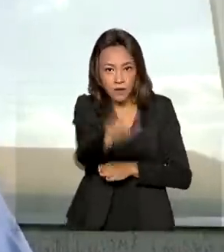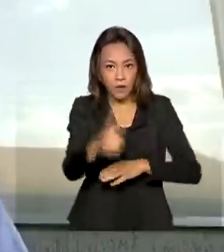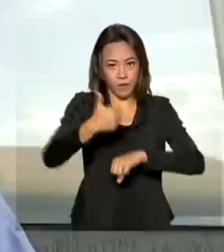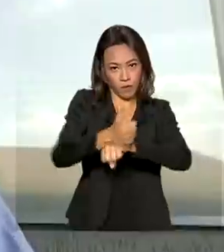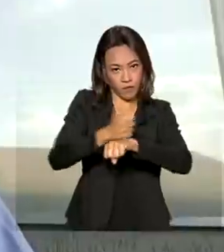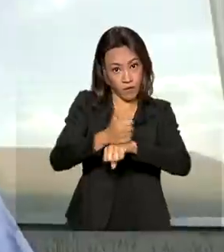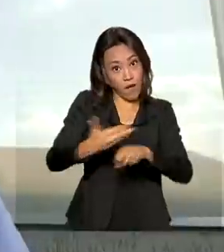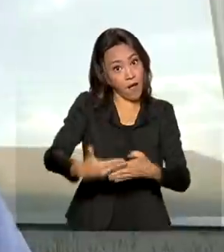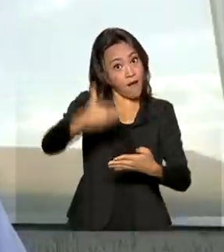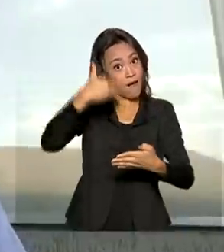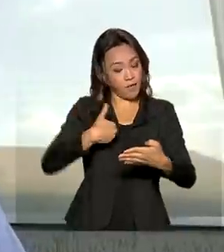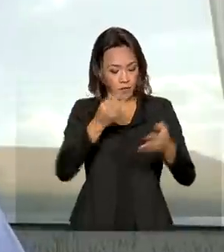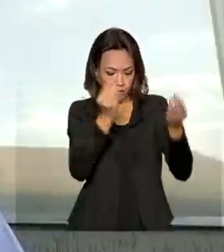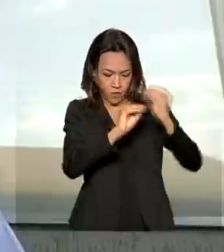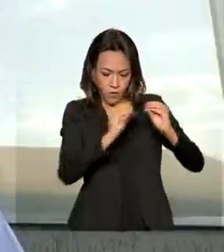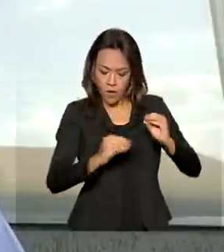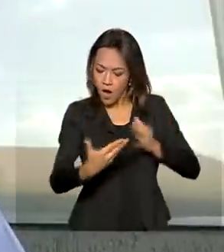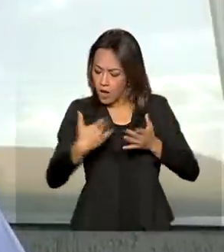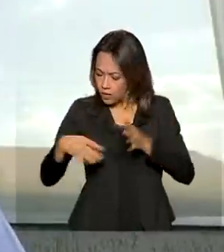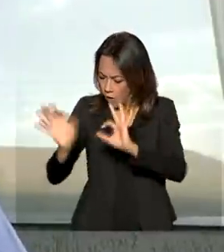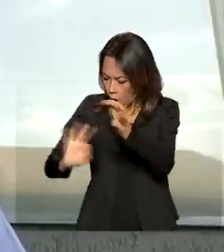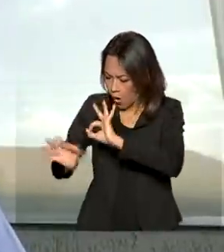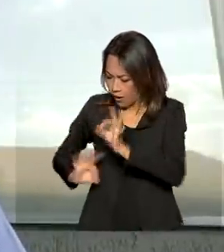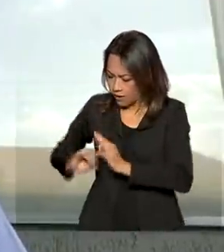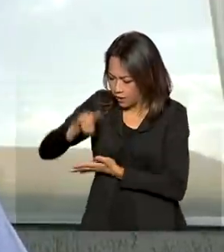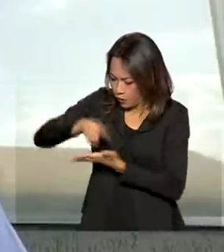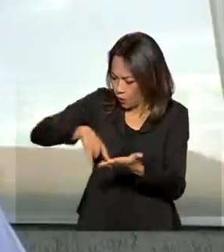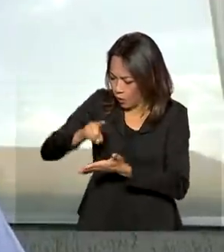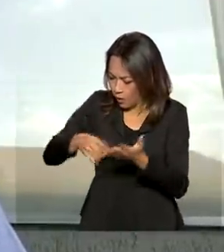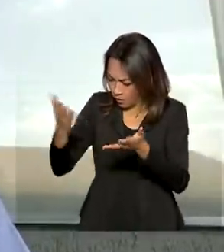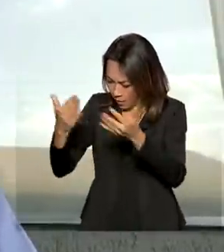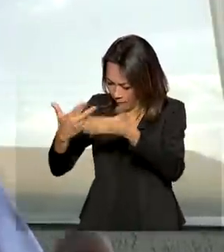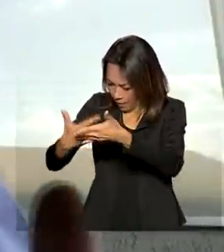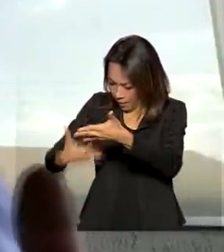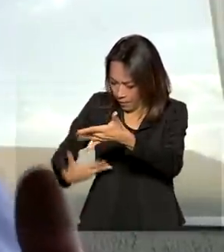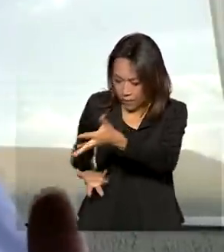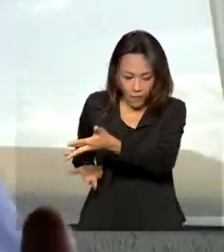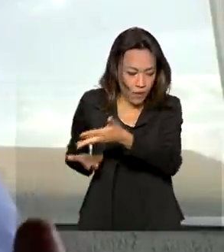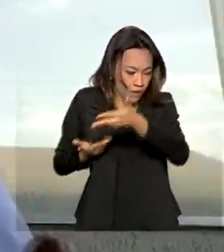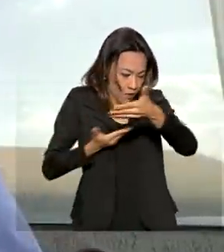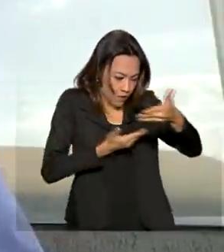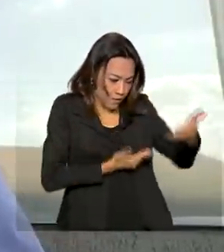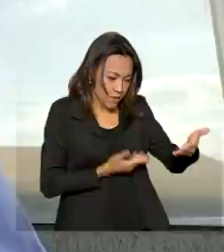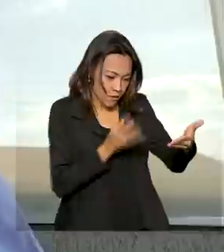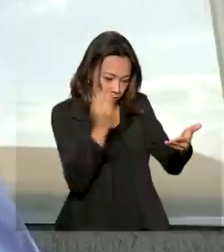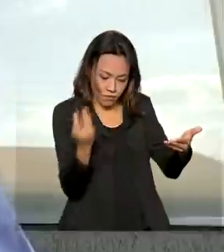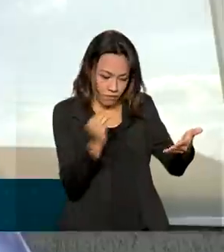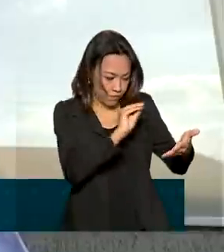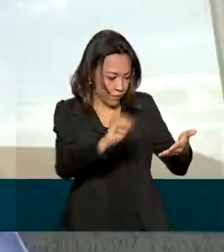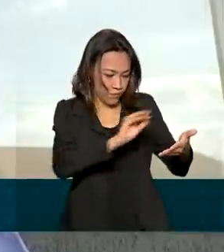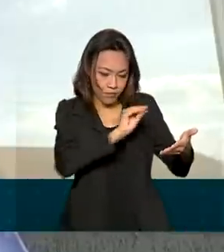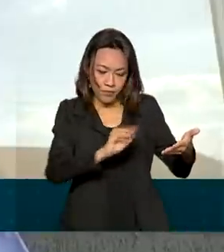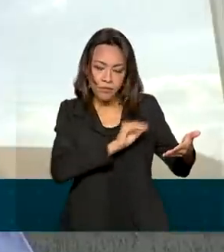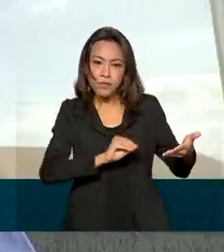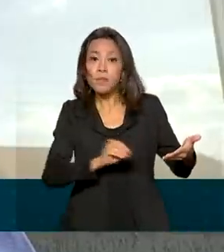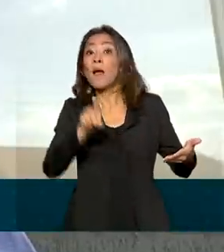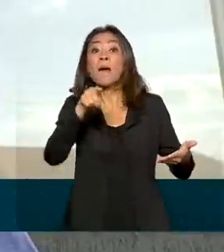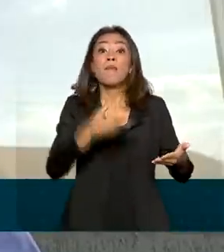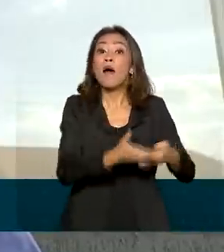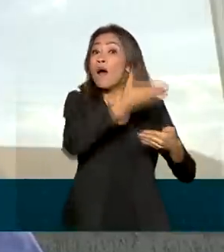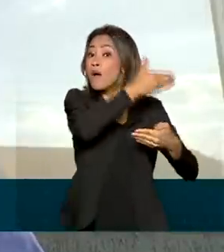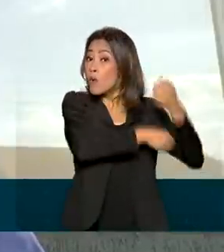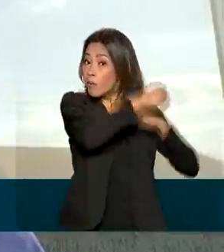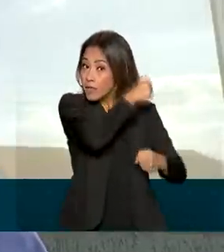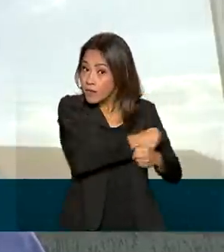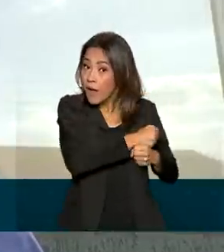preenchimento, é melhor reunir com antecedência a documentação exigida. Peguem a declaração do exercício anterior, os